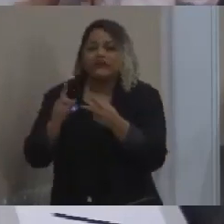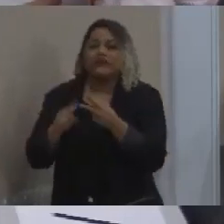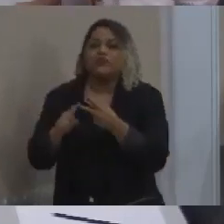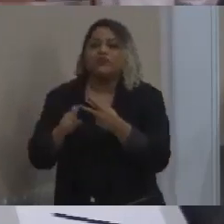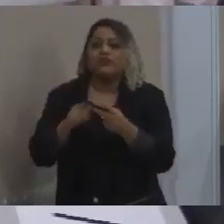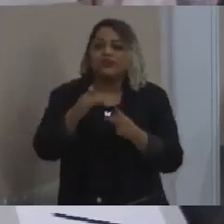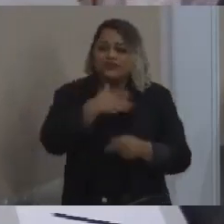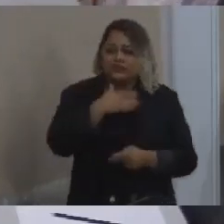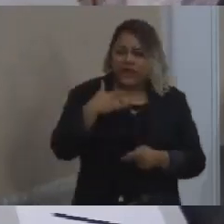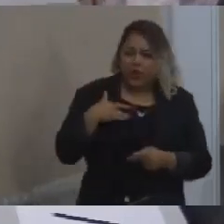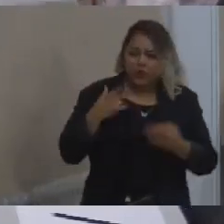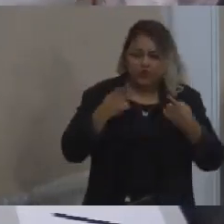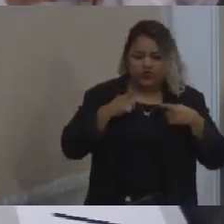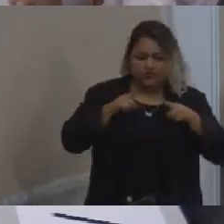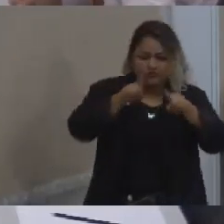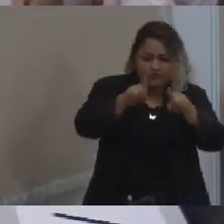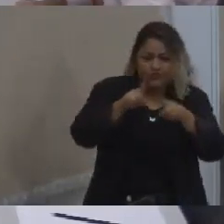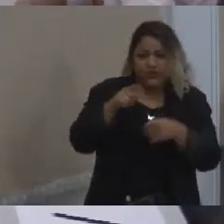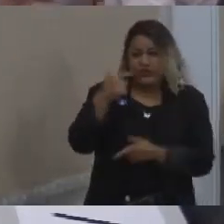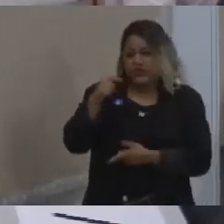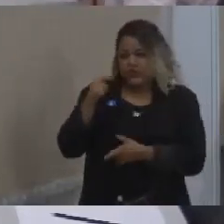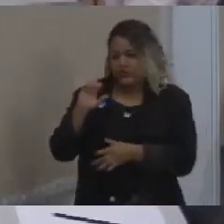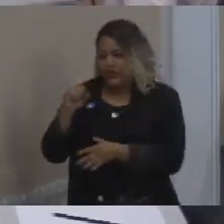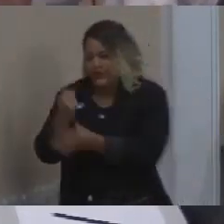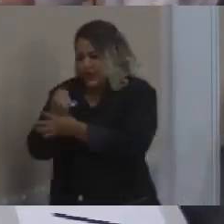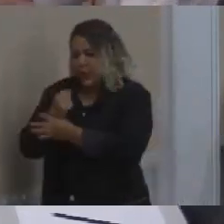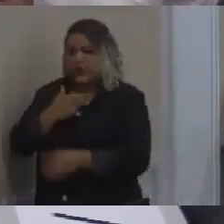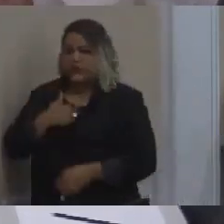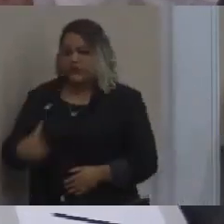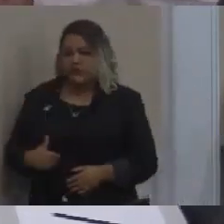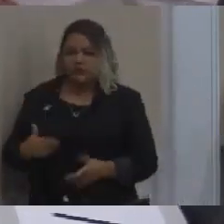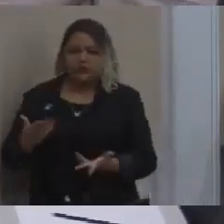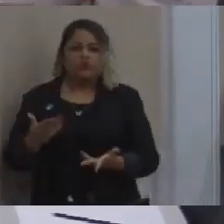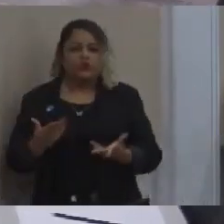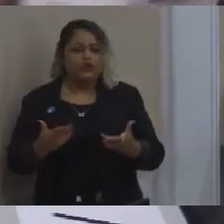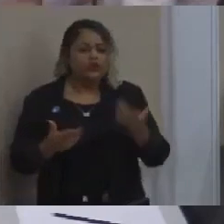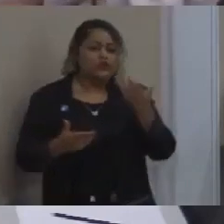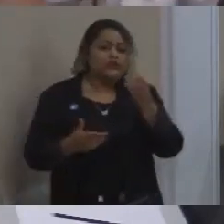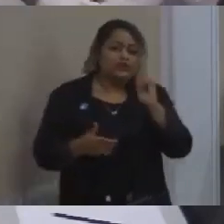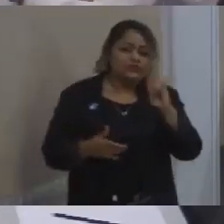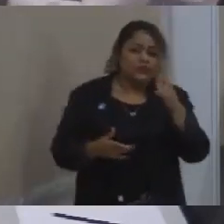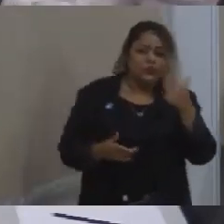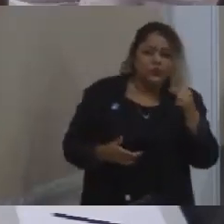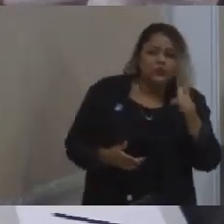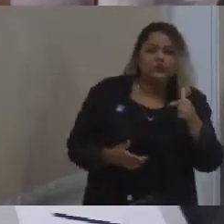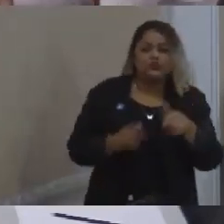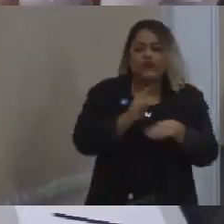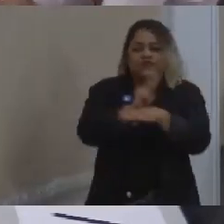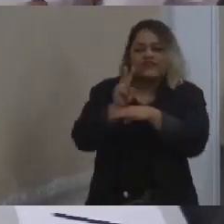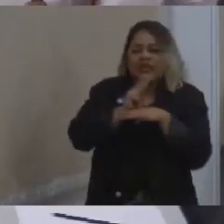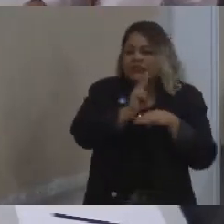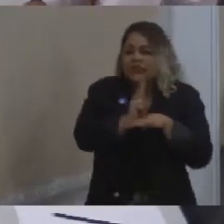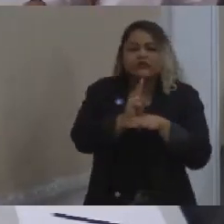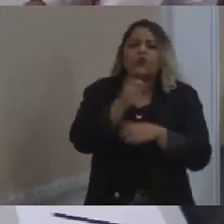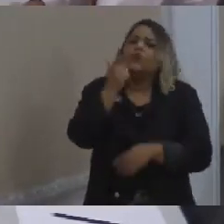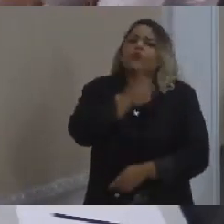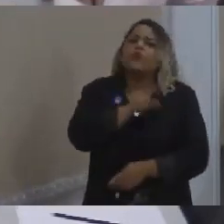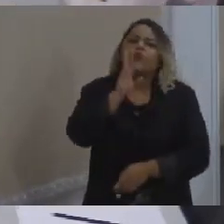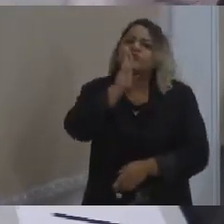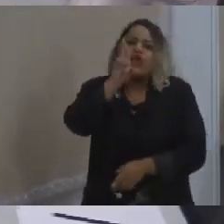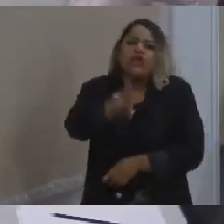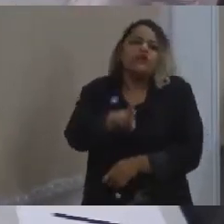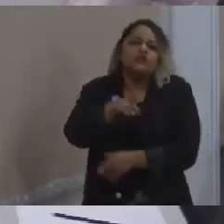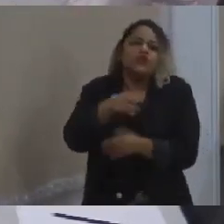forma síncrona, se não tiver a segurança pública funcionando junto, se não tiver a fiscalização funcionando junto, a gente não vai chegar em resultado efetivo